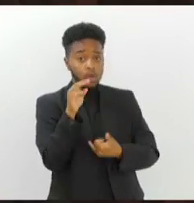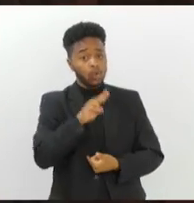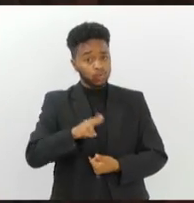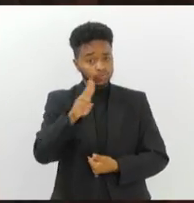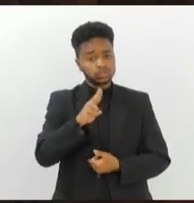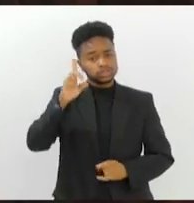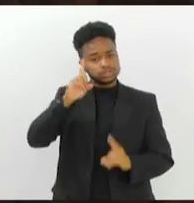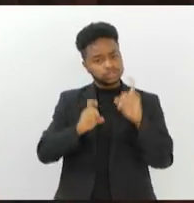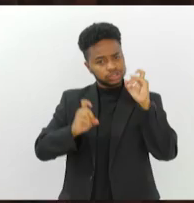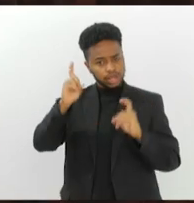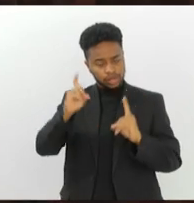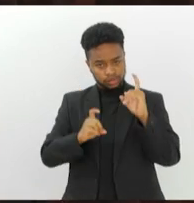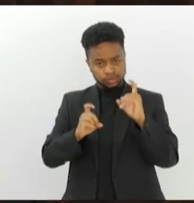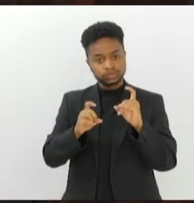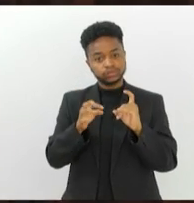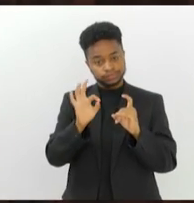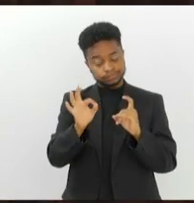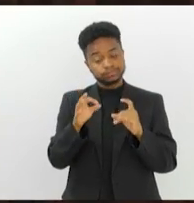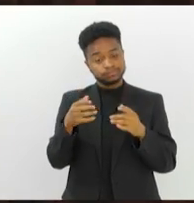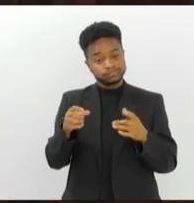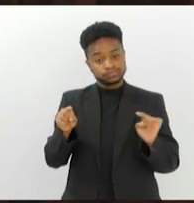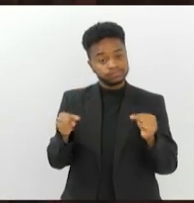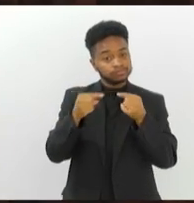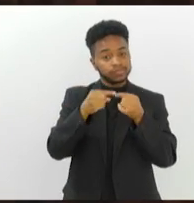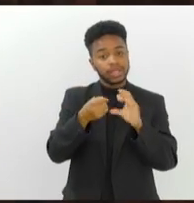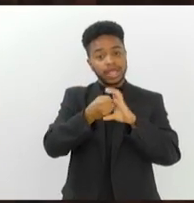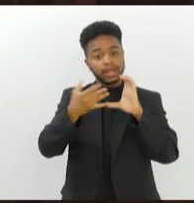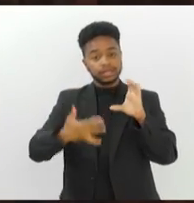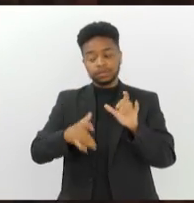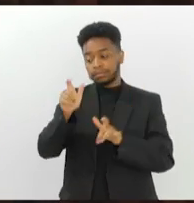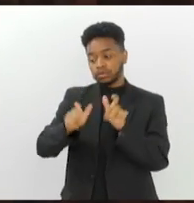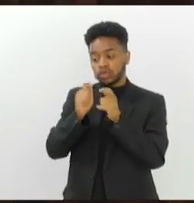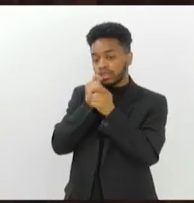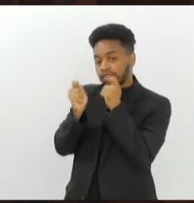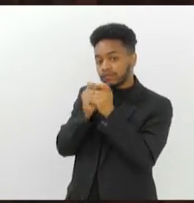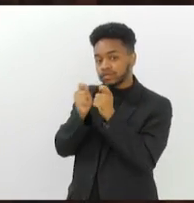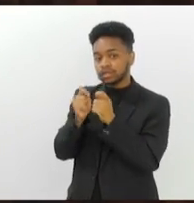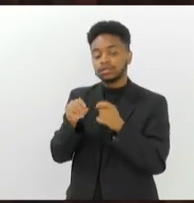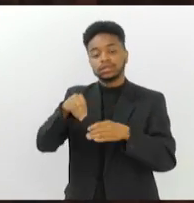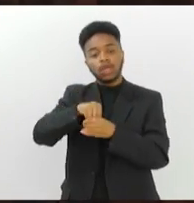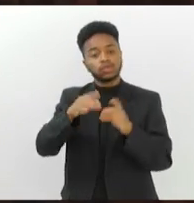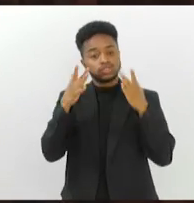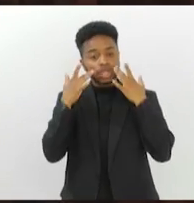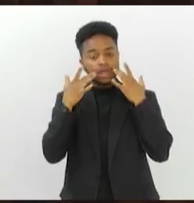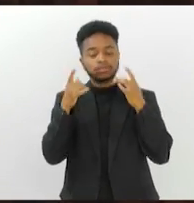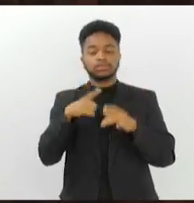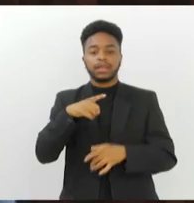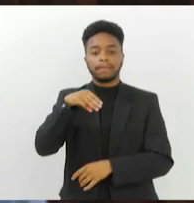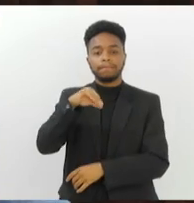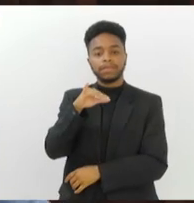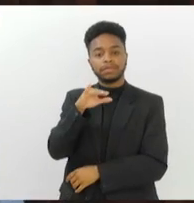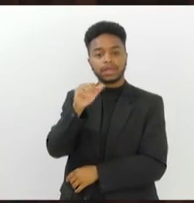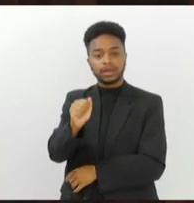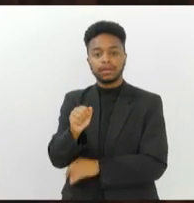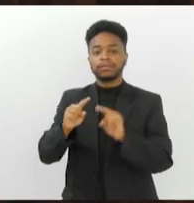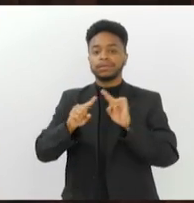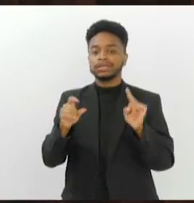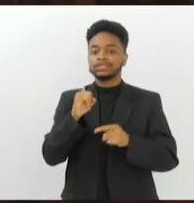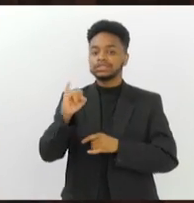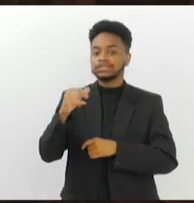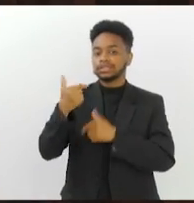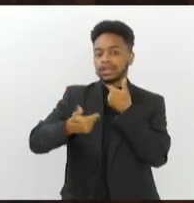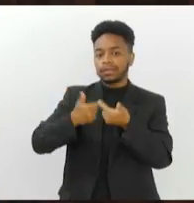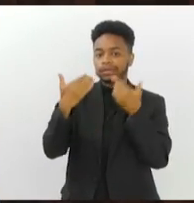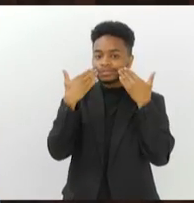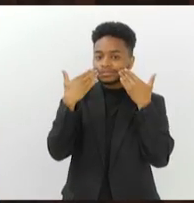gestualidade que é característica de quem está entrevistando. No teatro você tem a mímica, mas quando você trabalha, principalmente com